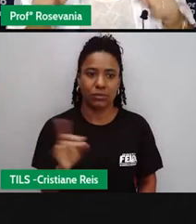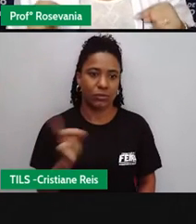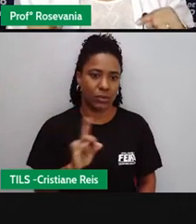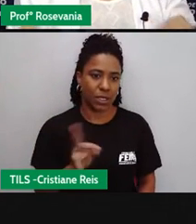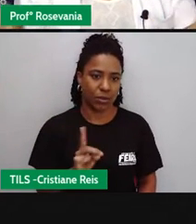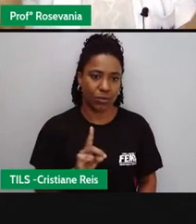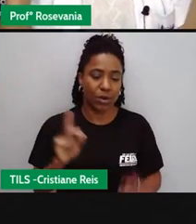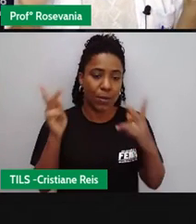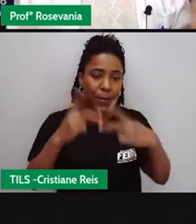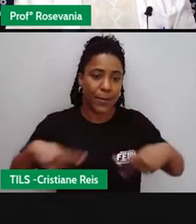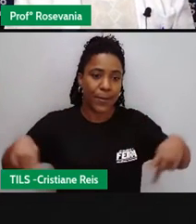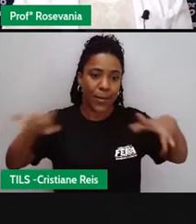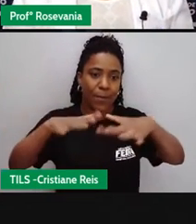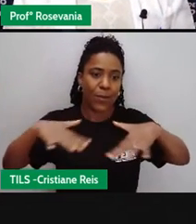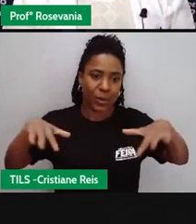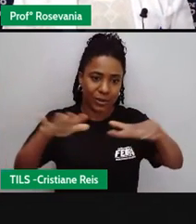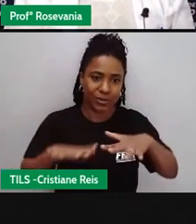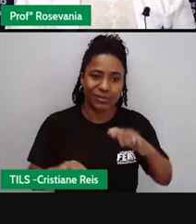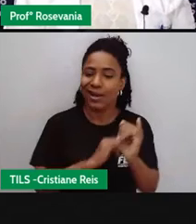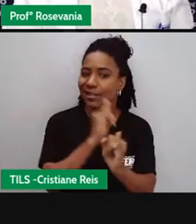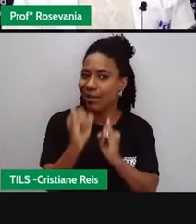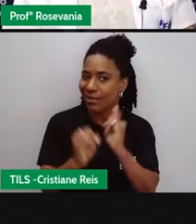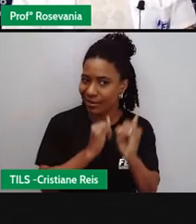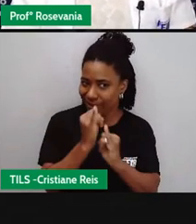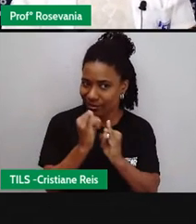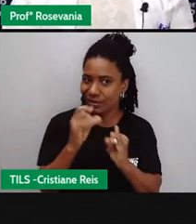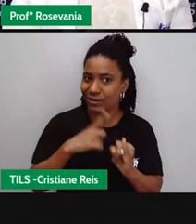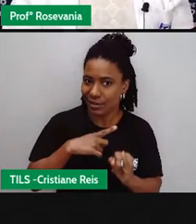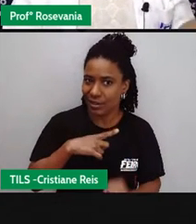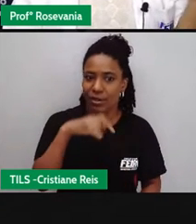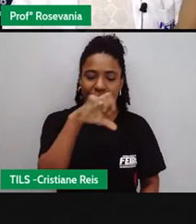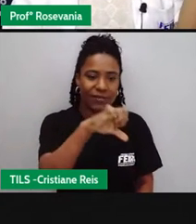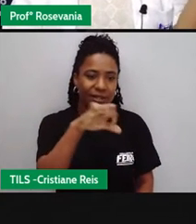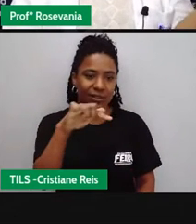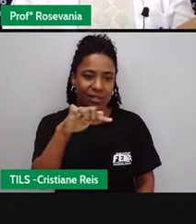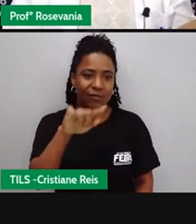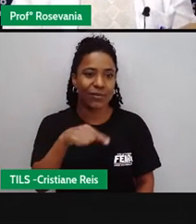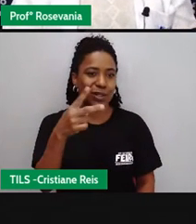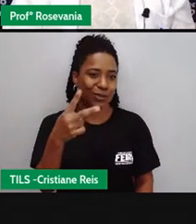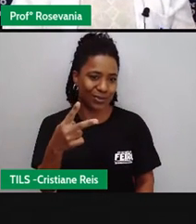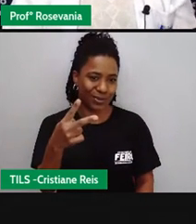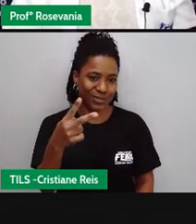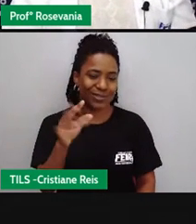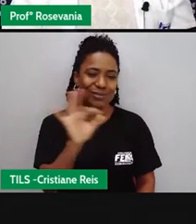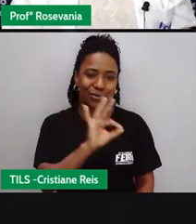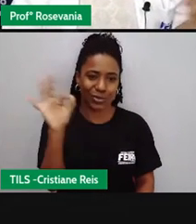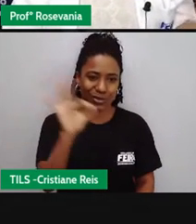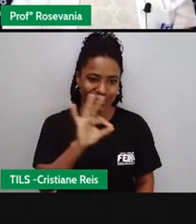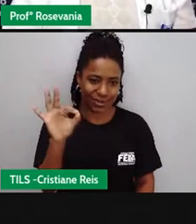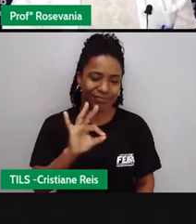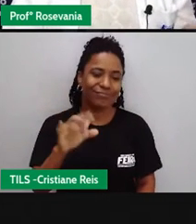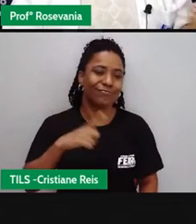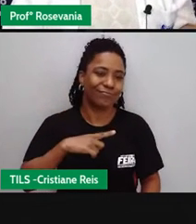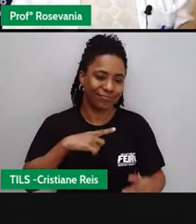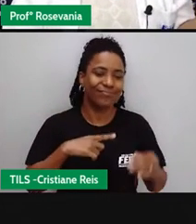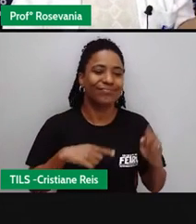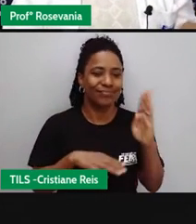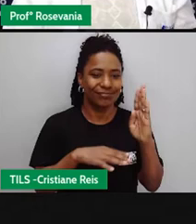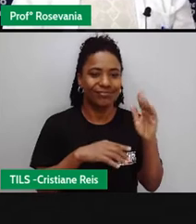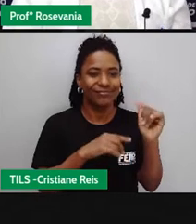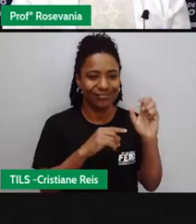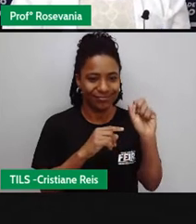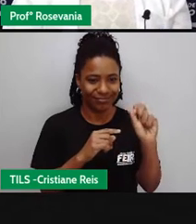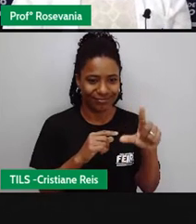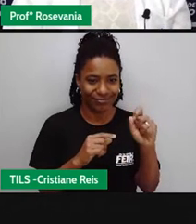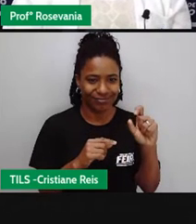acesso à internet, viu? Que lembra, né, nas aulas anteriores, que aqui no Nordeste não passava de